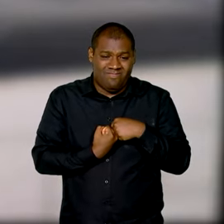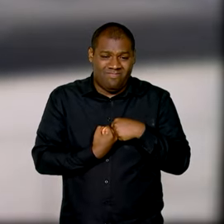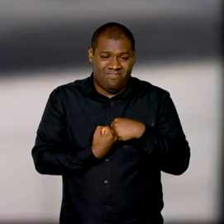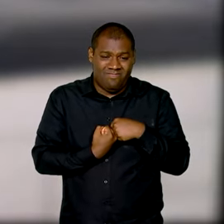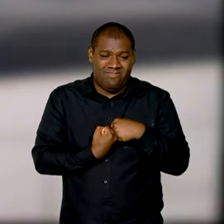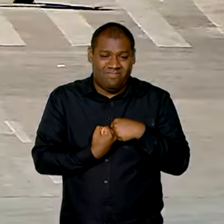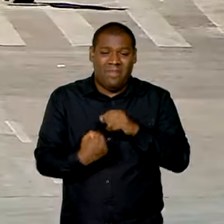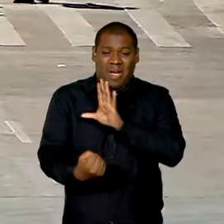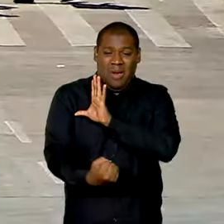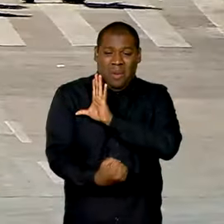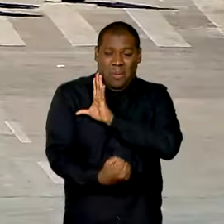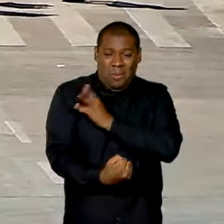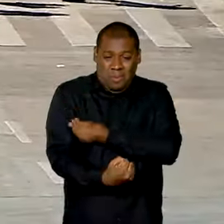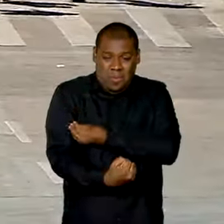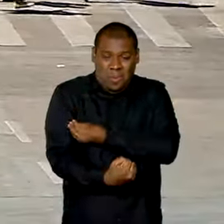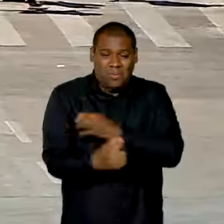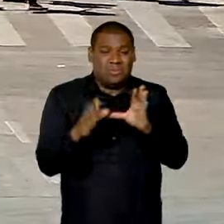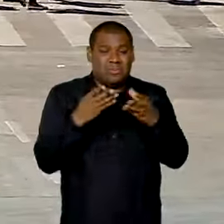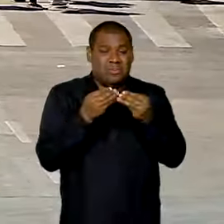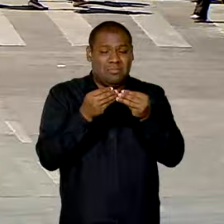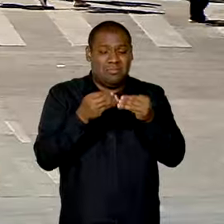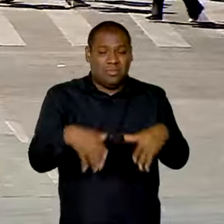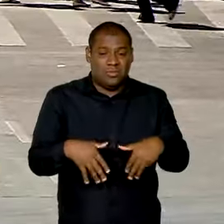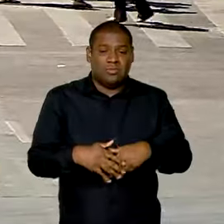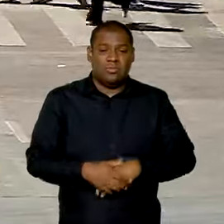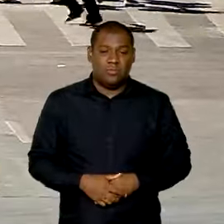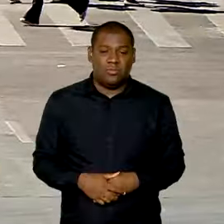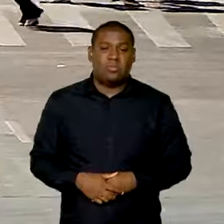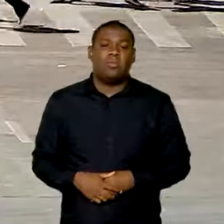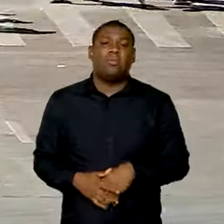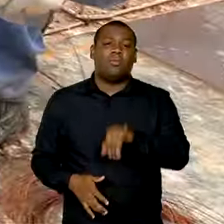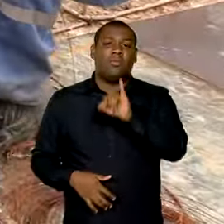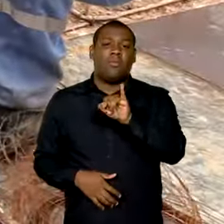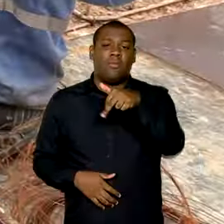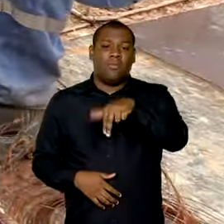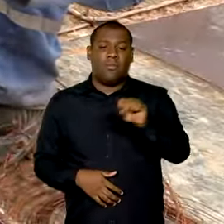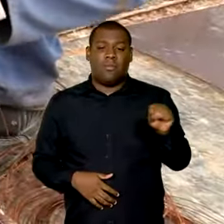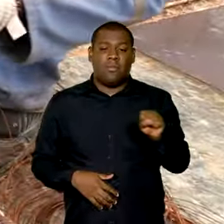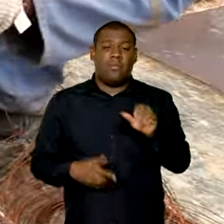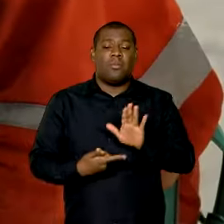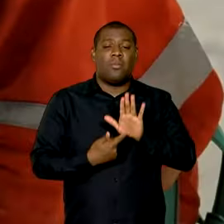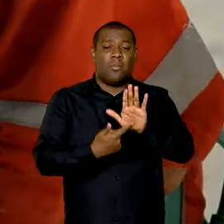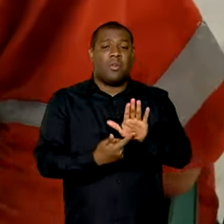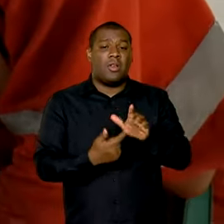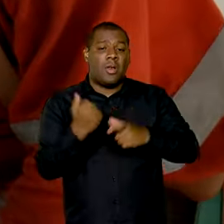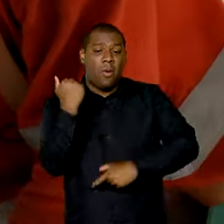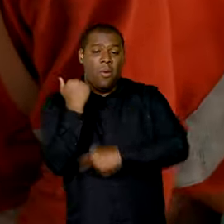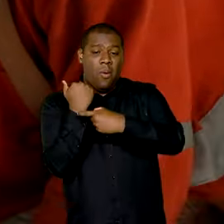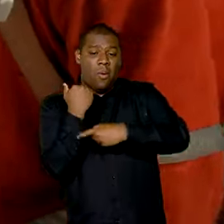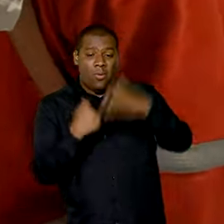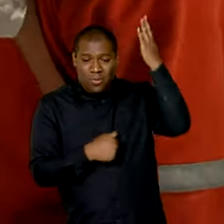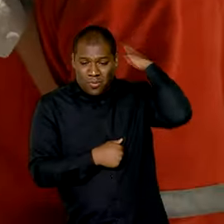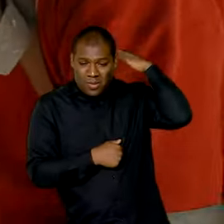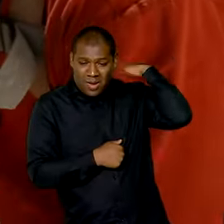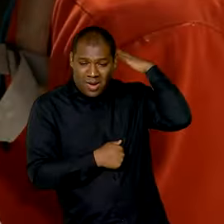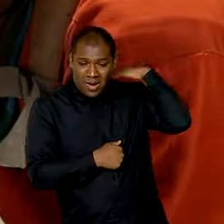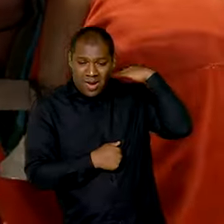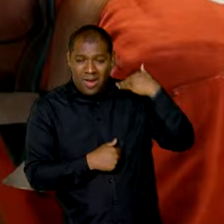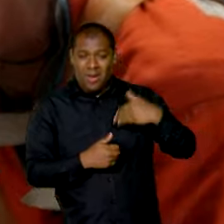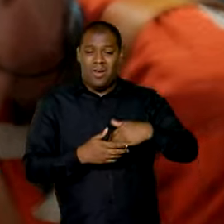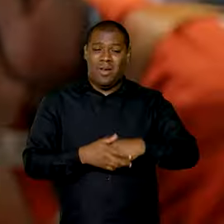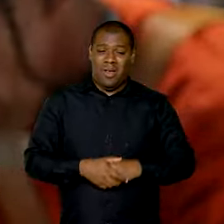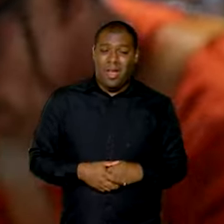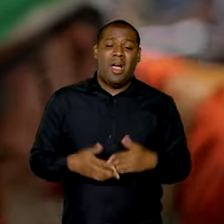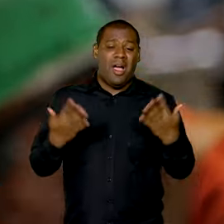provoca o sintoma. O ranking da Previdência mostra que a dor na lombar vem na segunda posição das